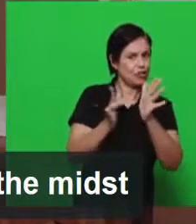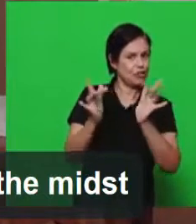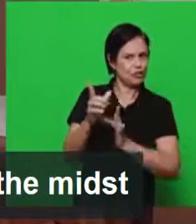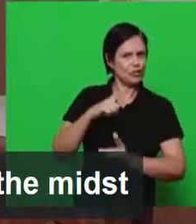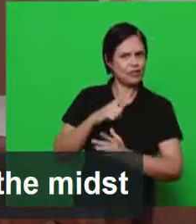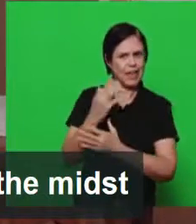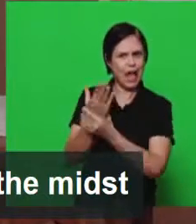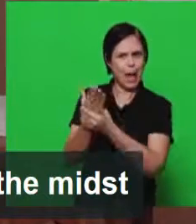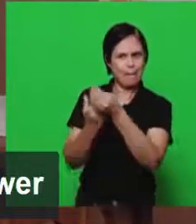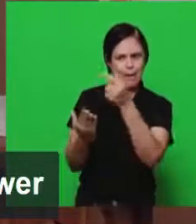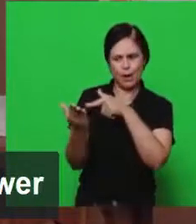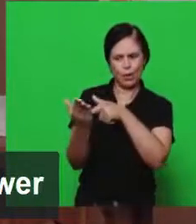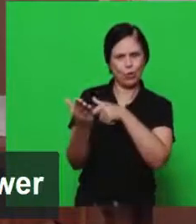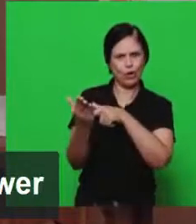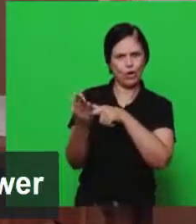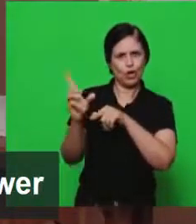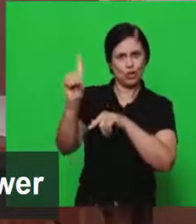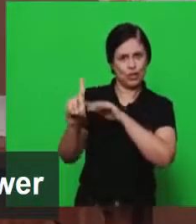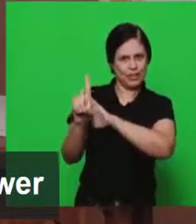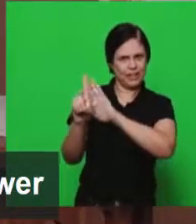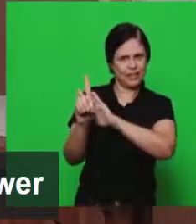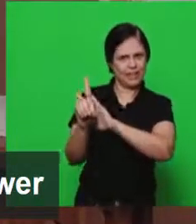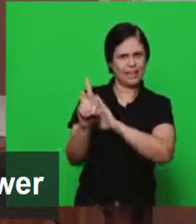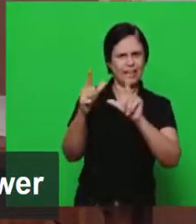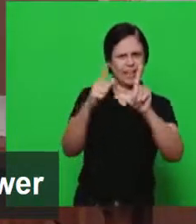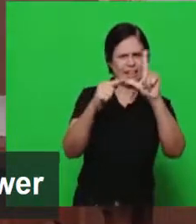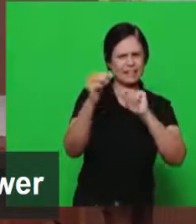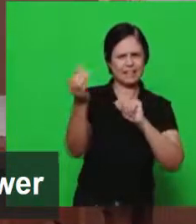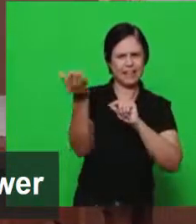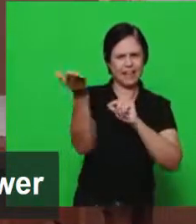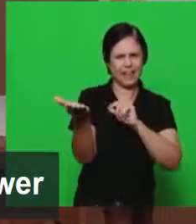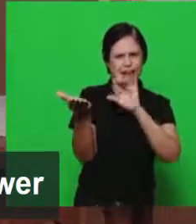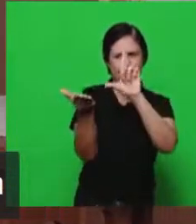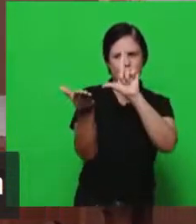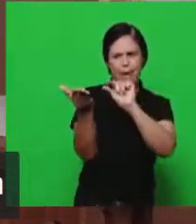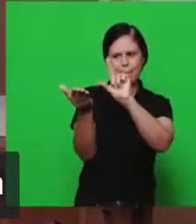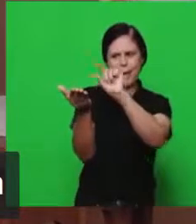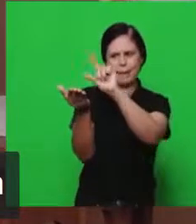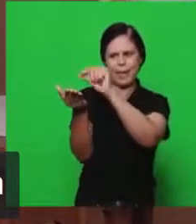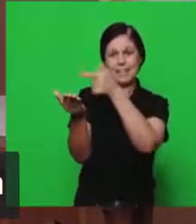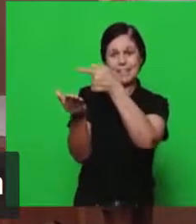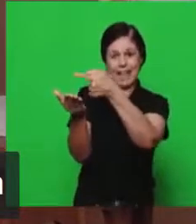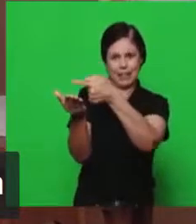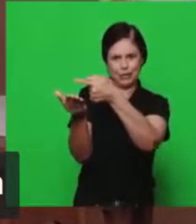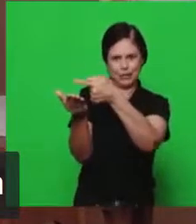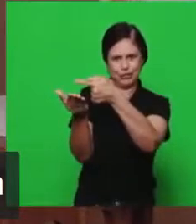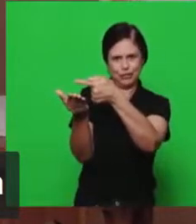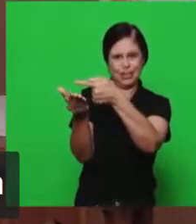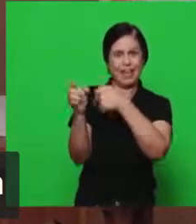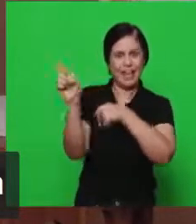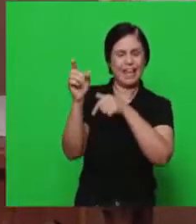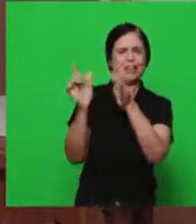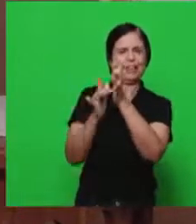estrelas, e anda no meio dos sete castiçais de ouro. Então, esta resposta já está aqui, nós vamos apresentar para os irmãos, estamos numa